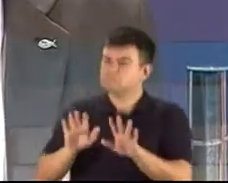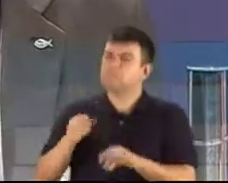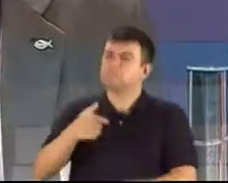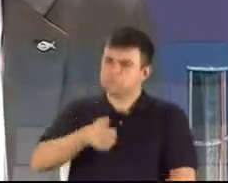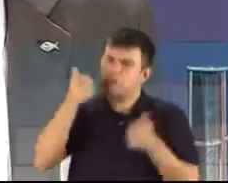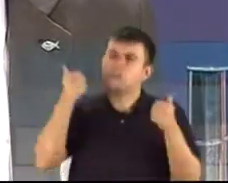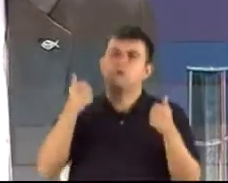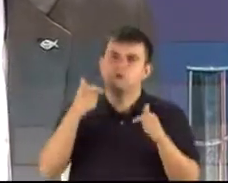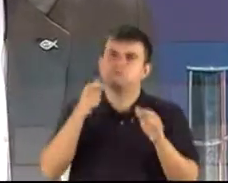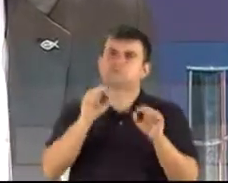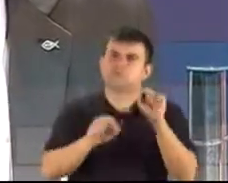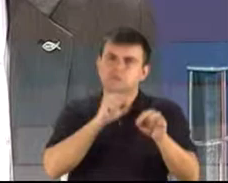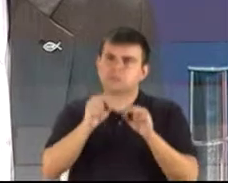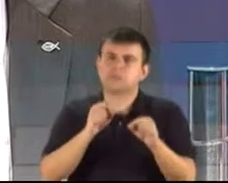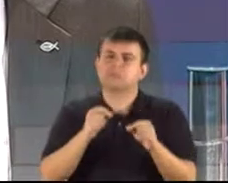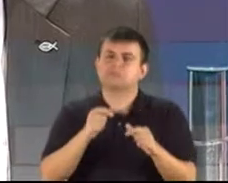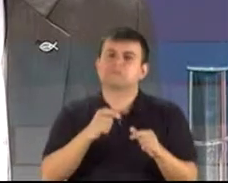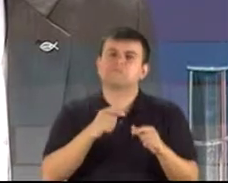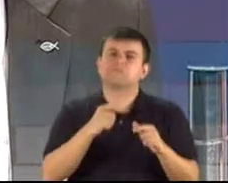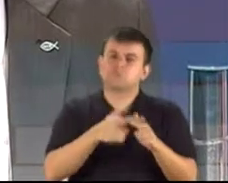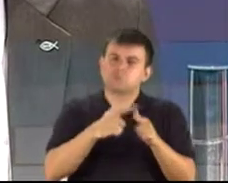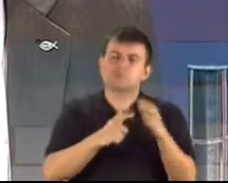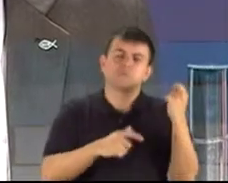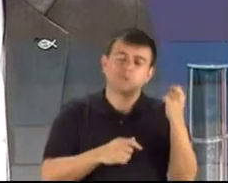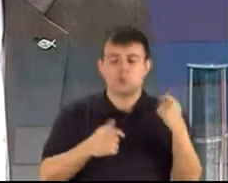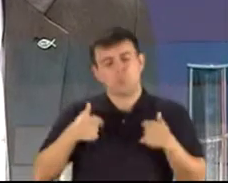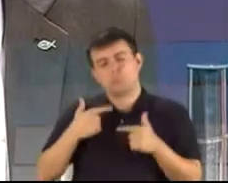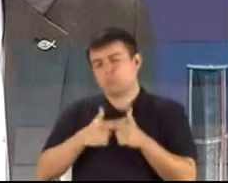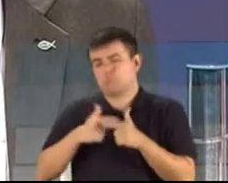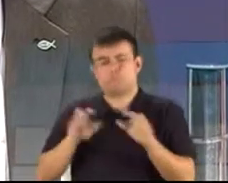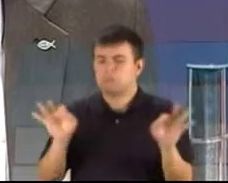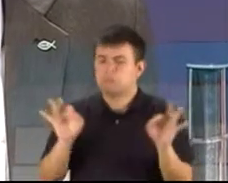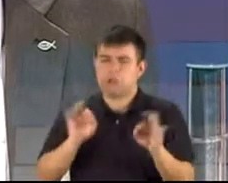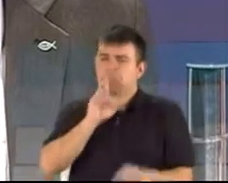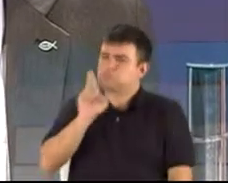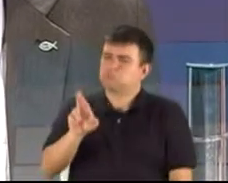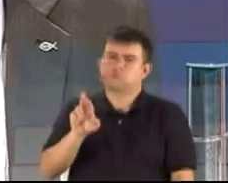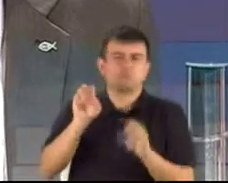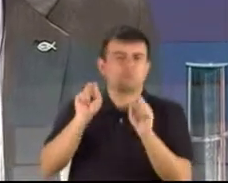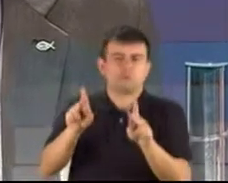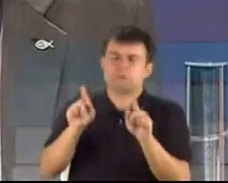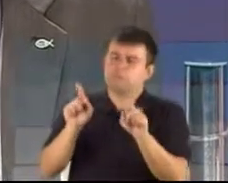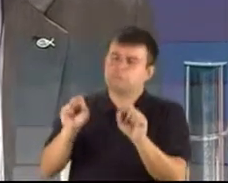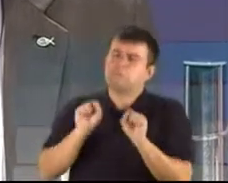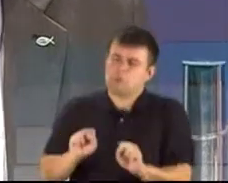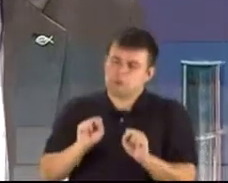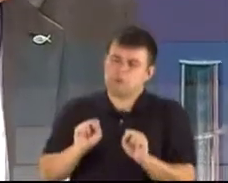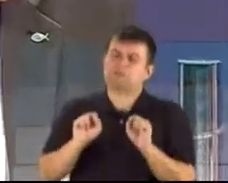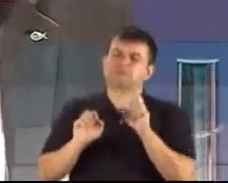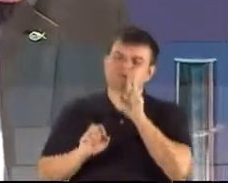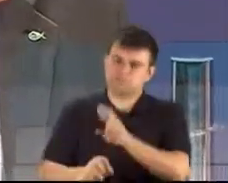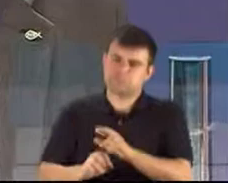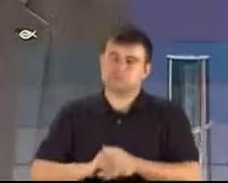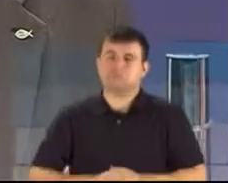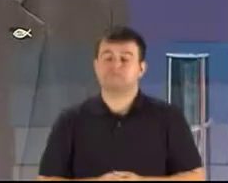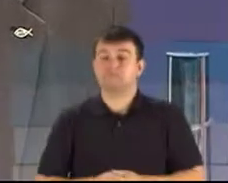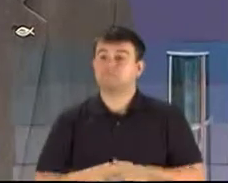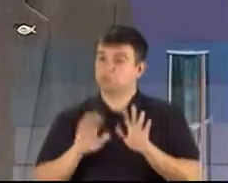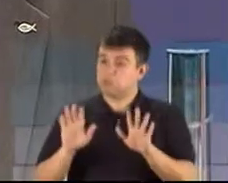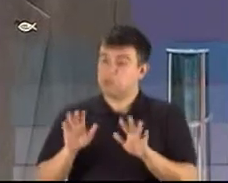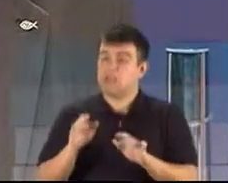problemas do Rio Grande, mas eu não tenho problema nenhum em responder essa questão. Em primeiro lugar, essa questão